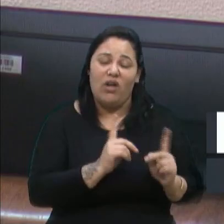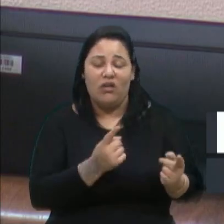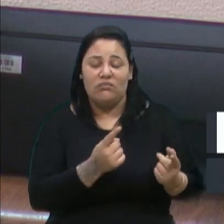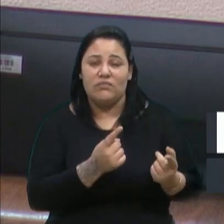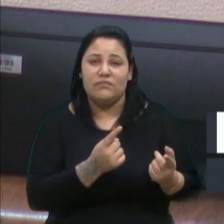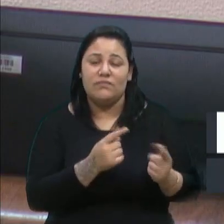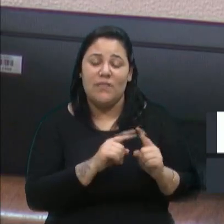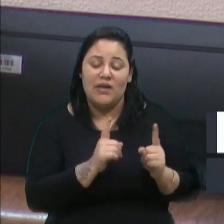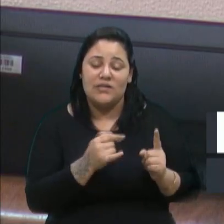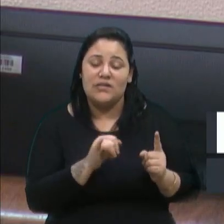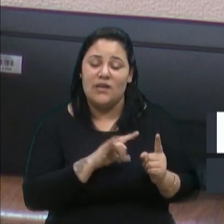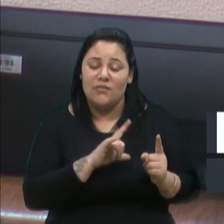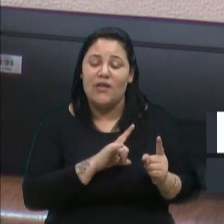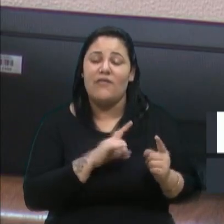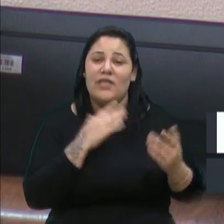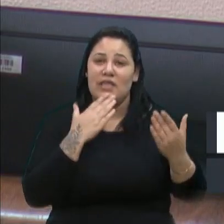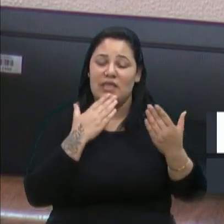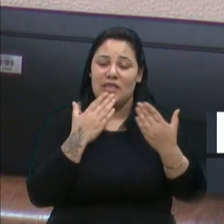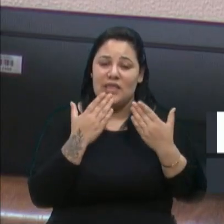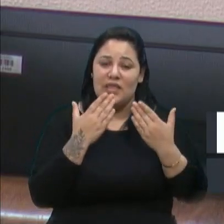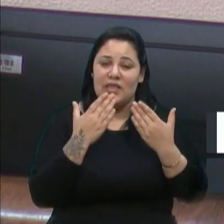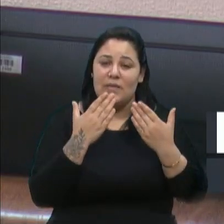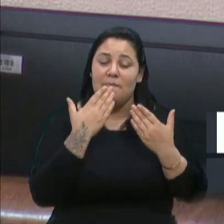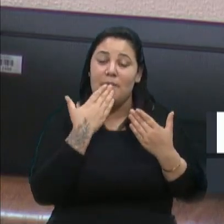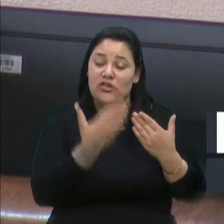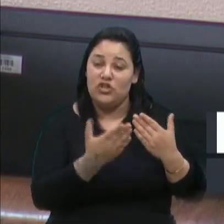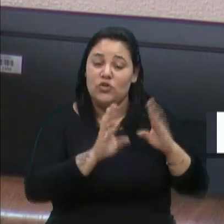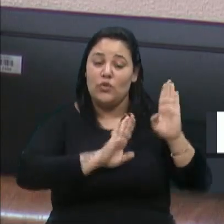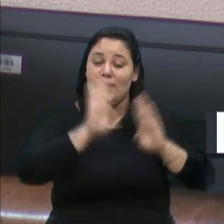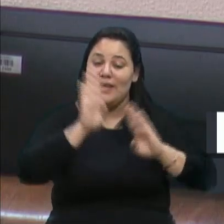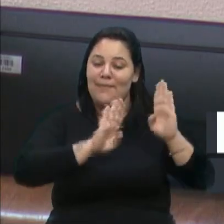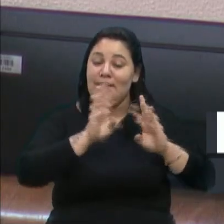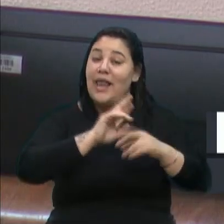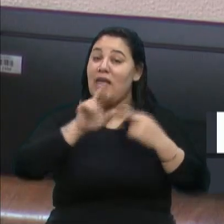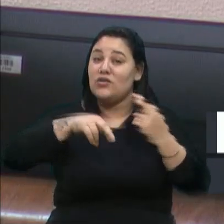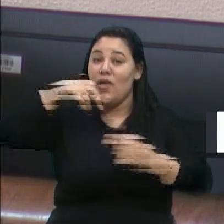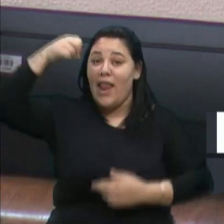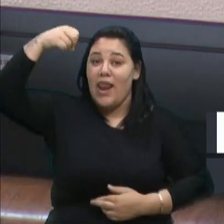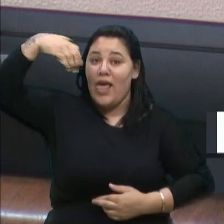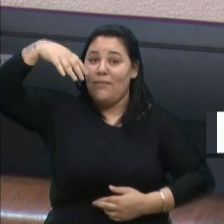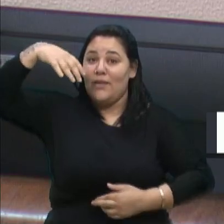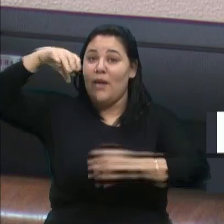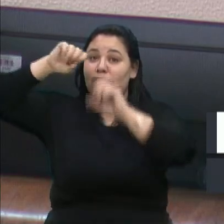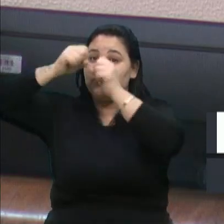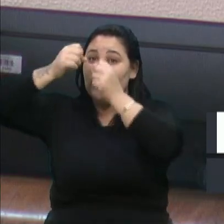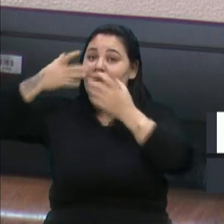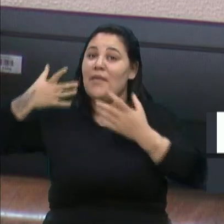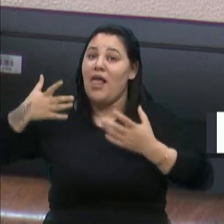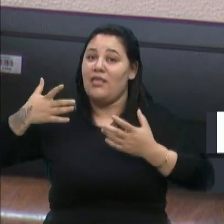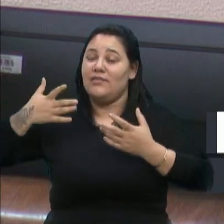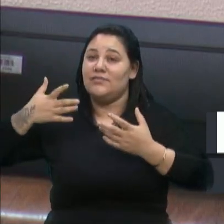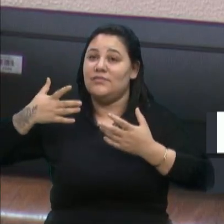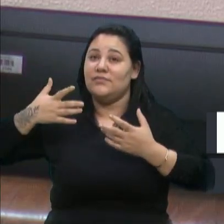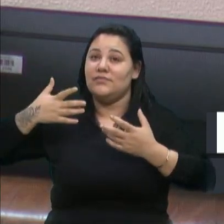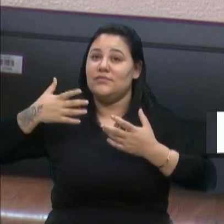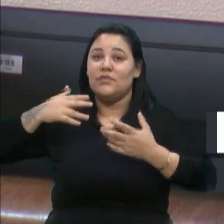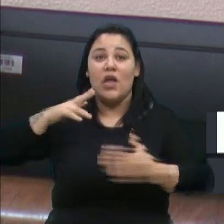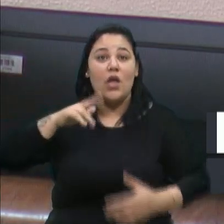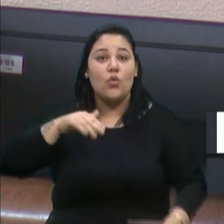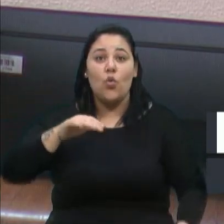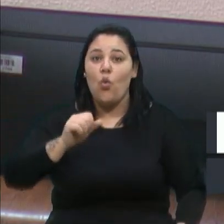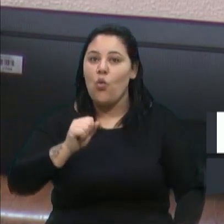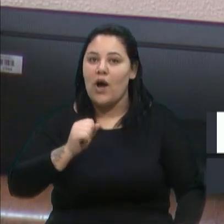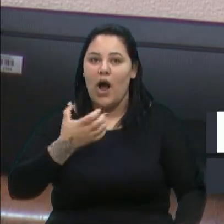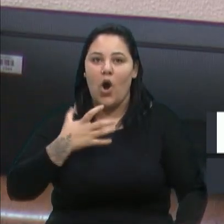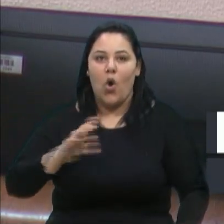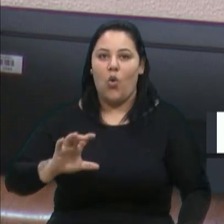solicitações, demandas em relação a lâmpadas queimadas. Nunca me posicionei contra os